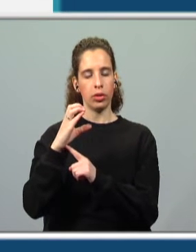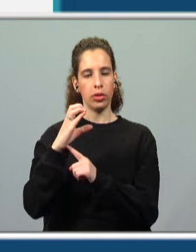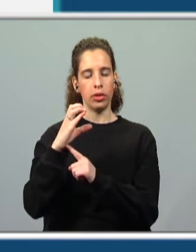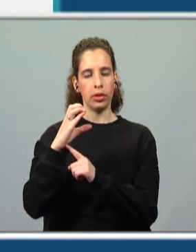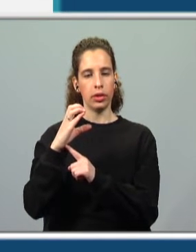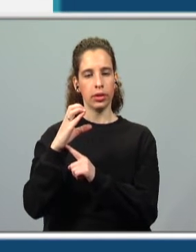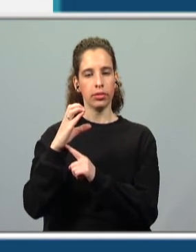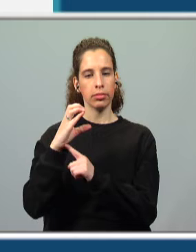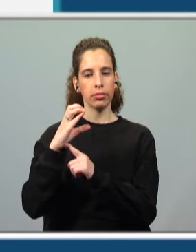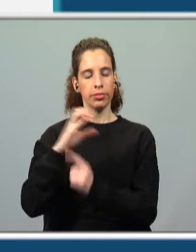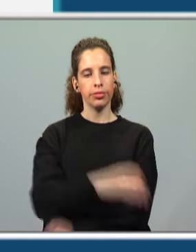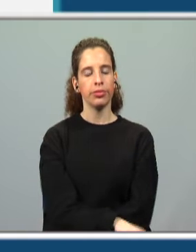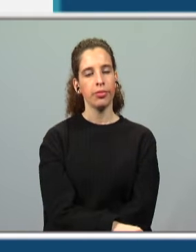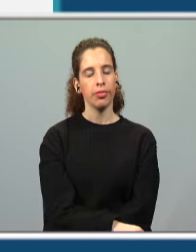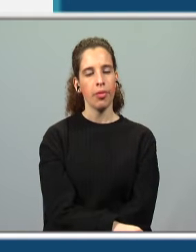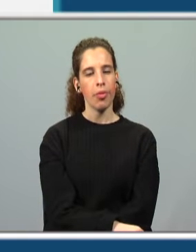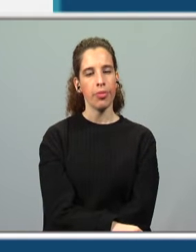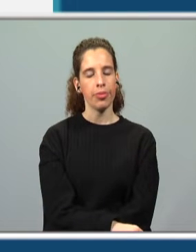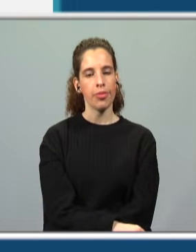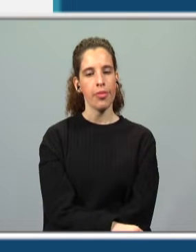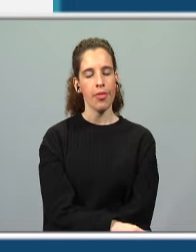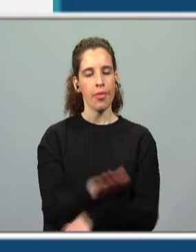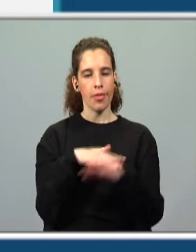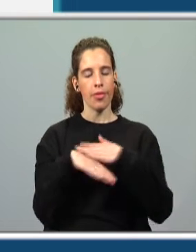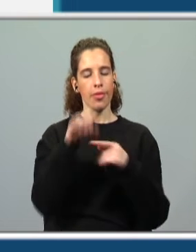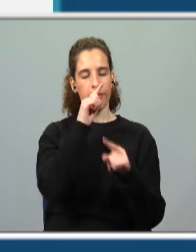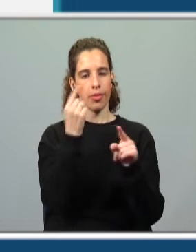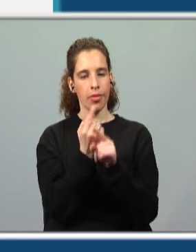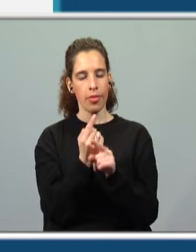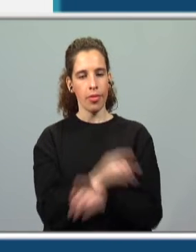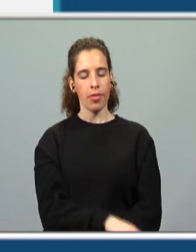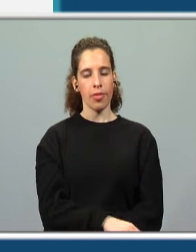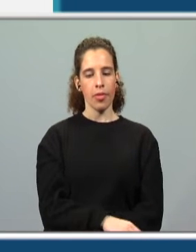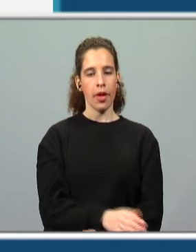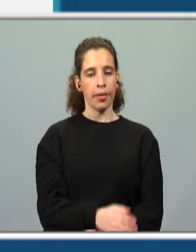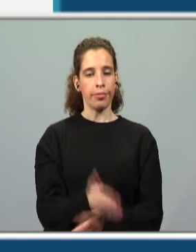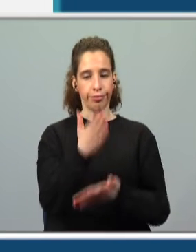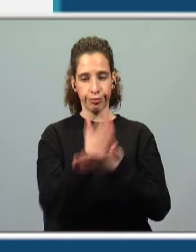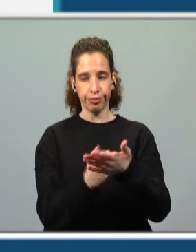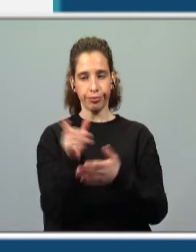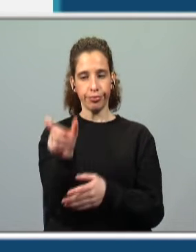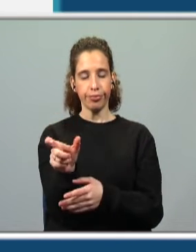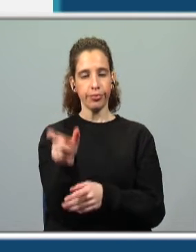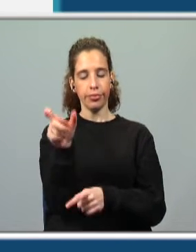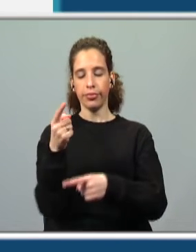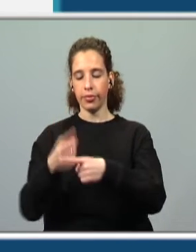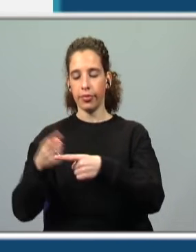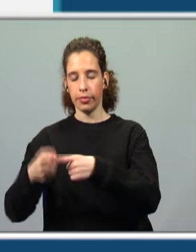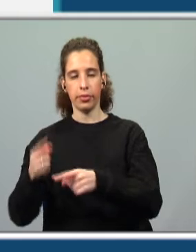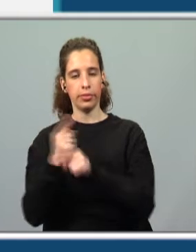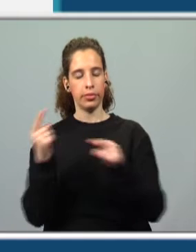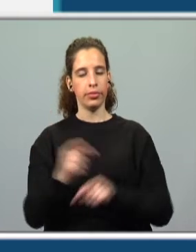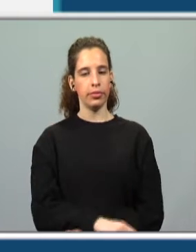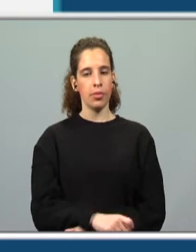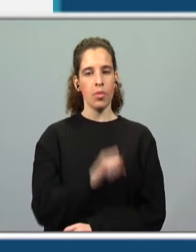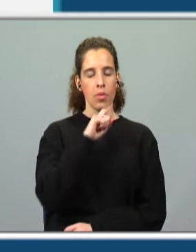Cedilha. Vamos voltar a fazer a mesma coisa. Vamos voltar a dividir a palavra em sílabas. Porquê? Porque